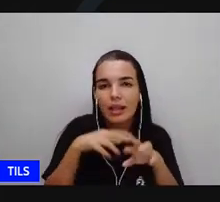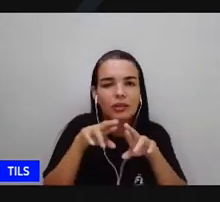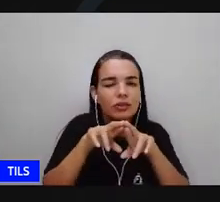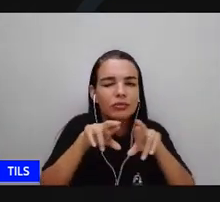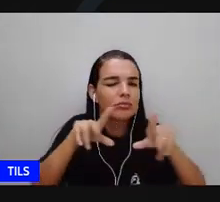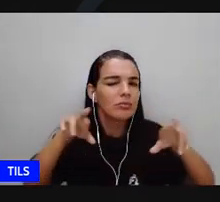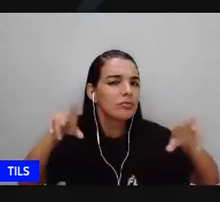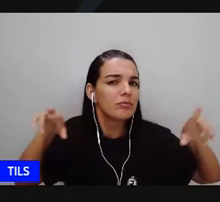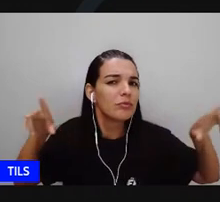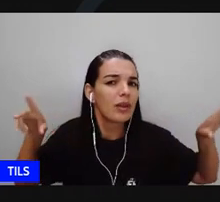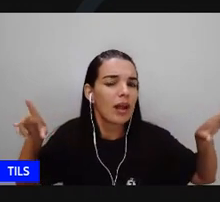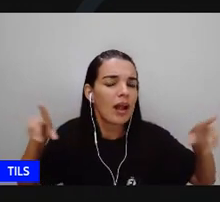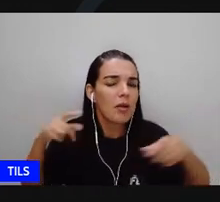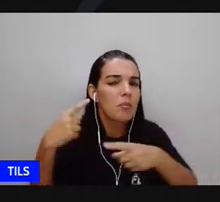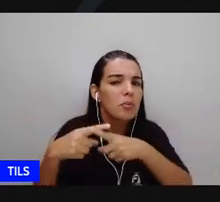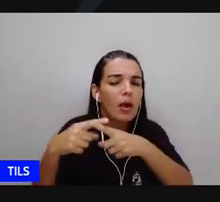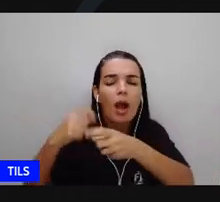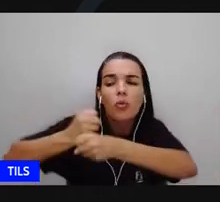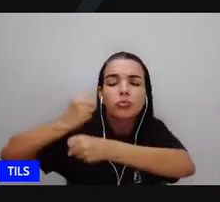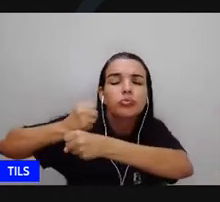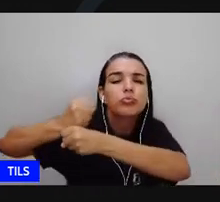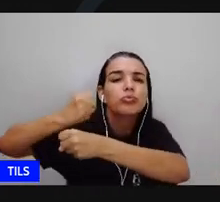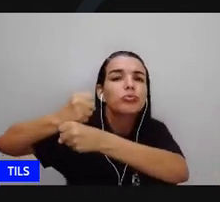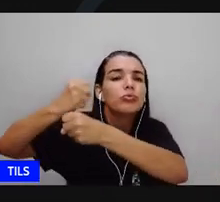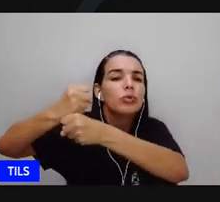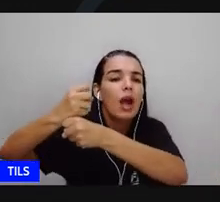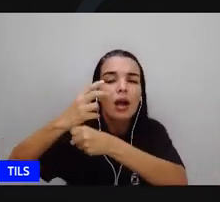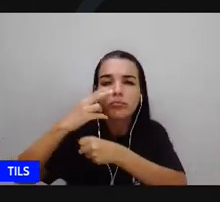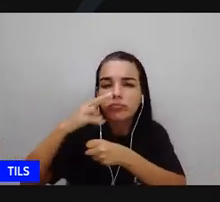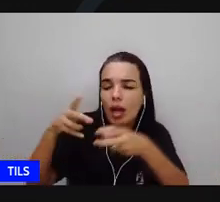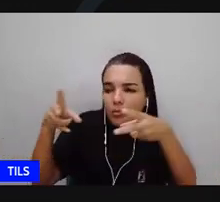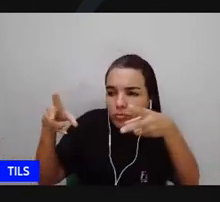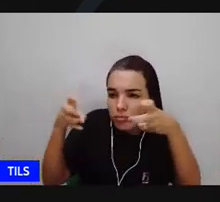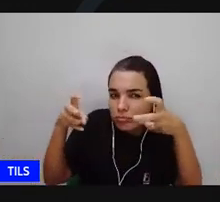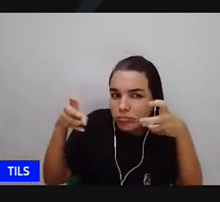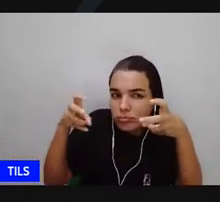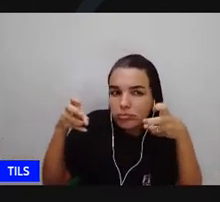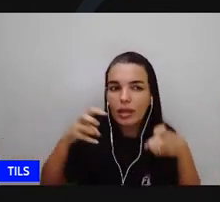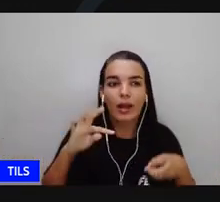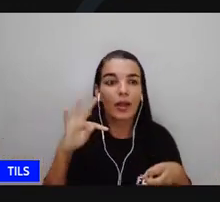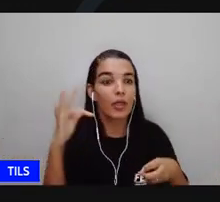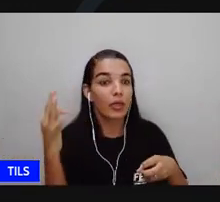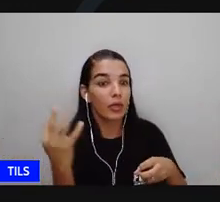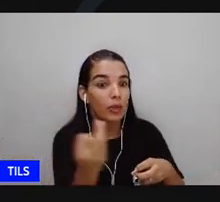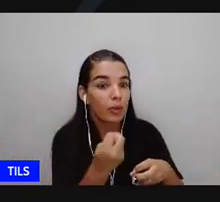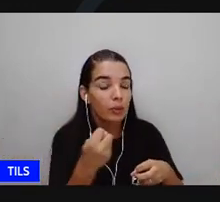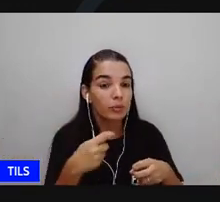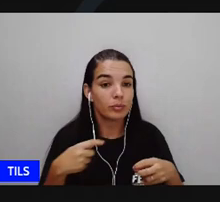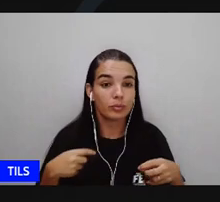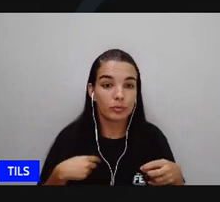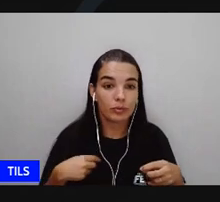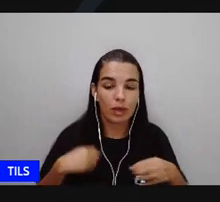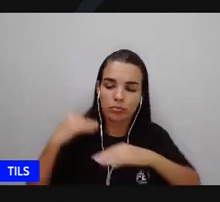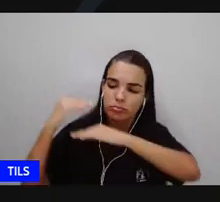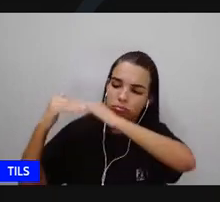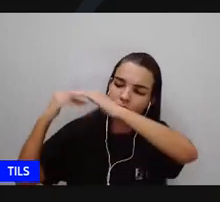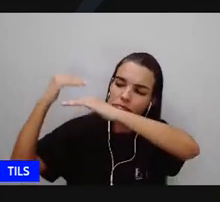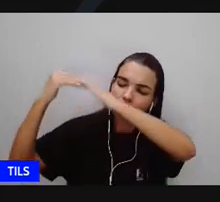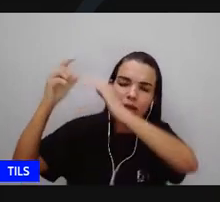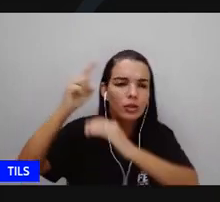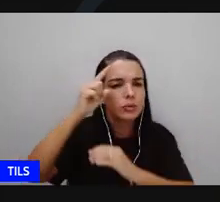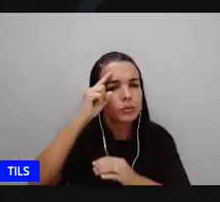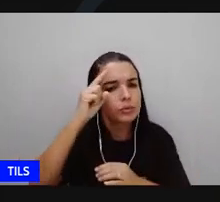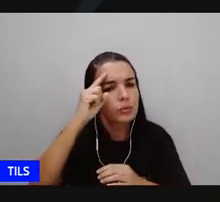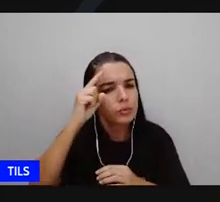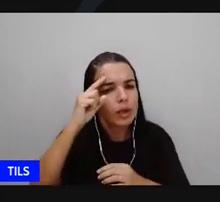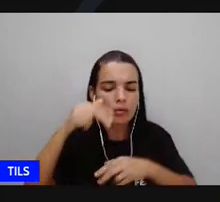respostas são construídas com a observação que nós desenvolvemos desenvolvemos no nosso dia a dia